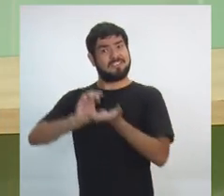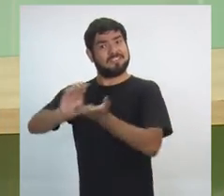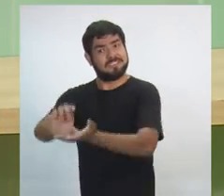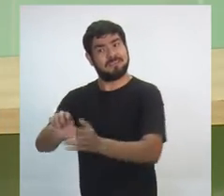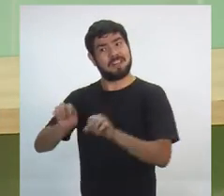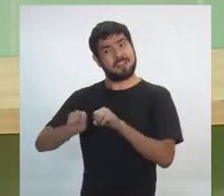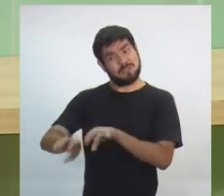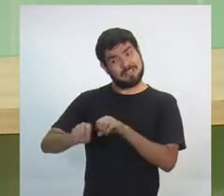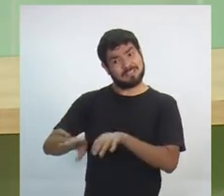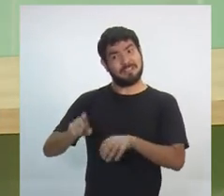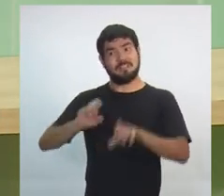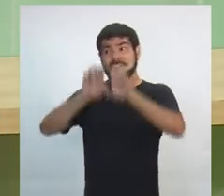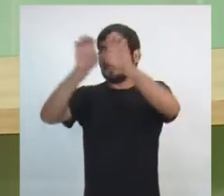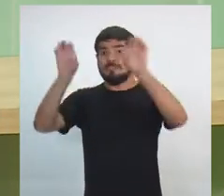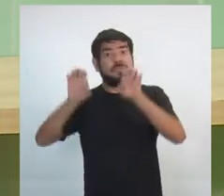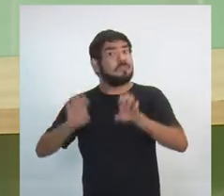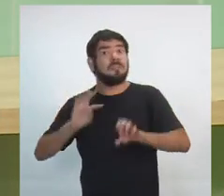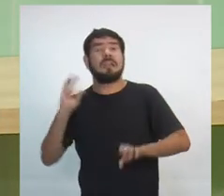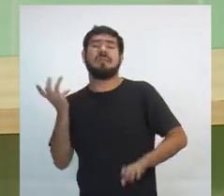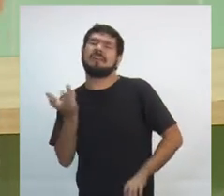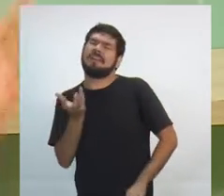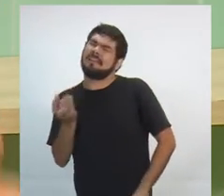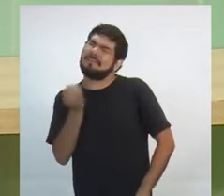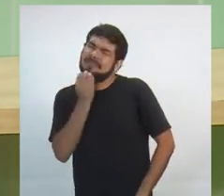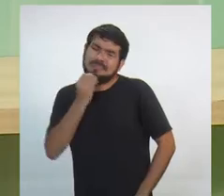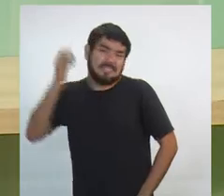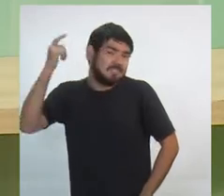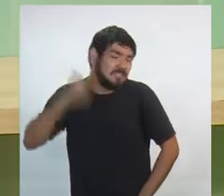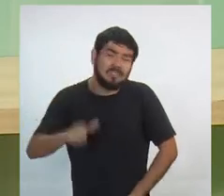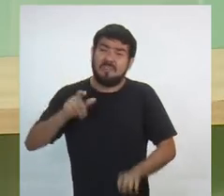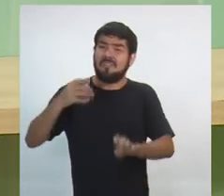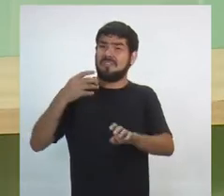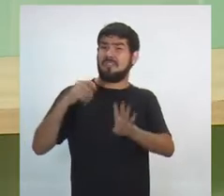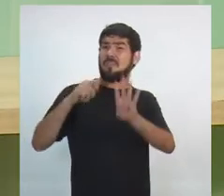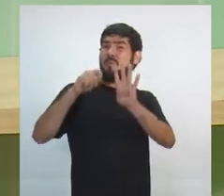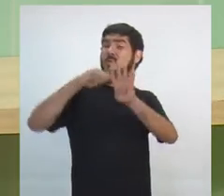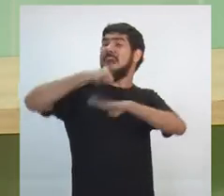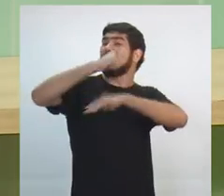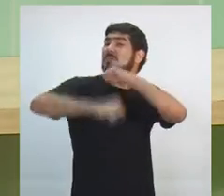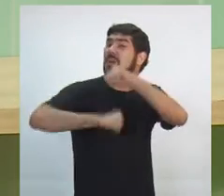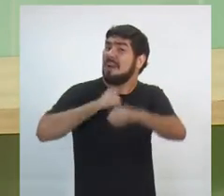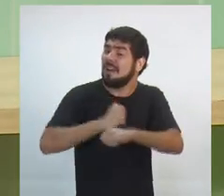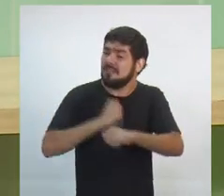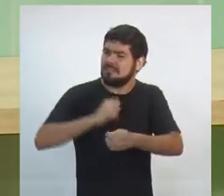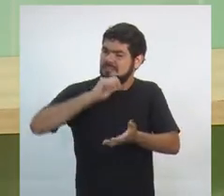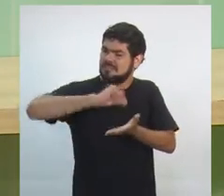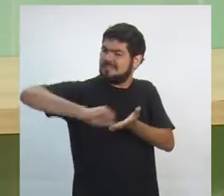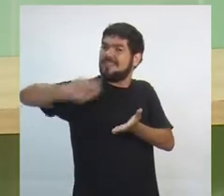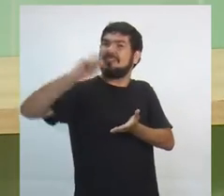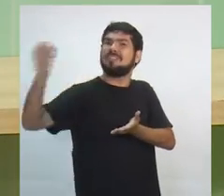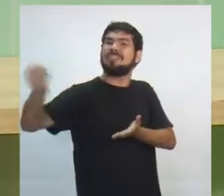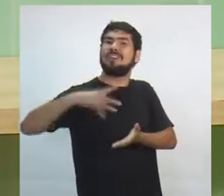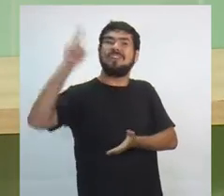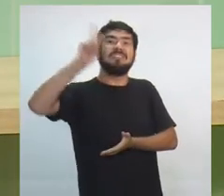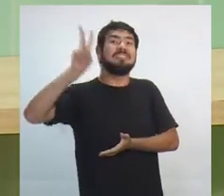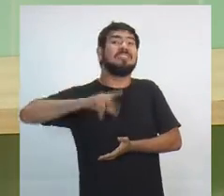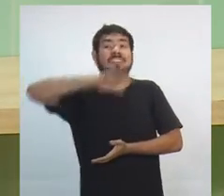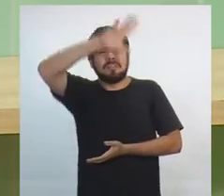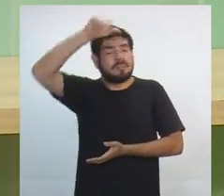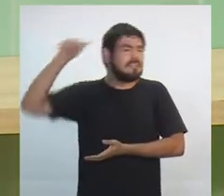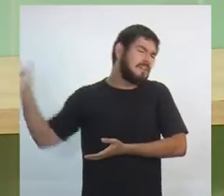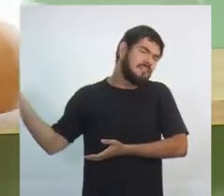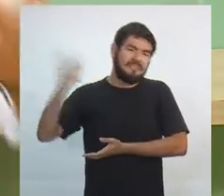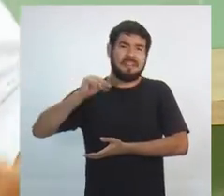na infraestrutura. E eu quero ter a oportunidade de, nos próximos quatro anos, escrever uma nova história no Amazonas. Vamos